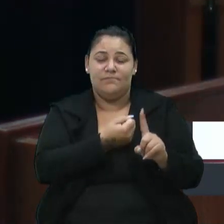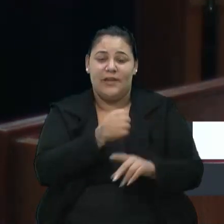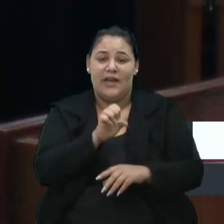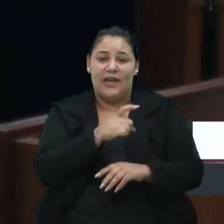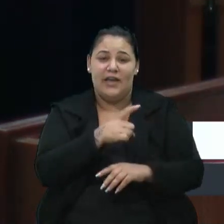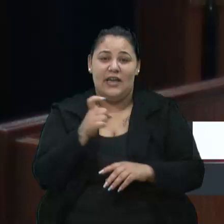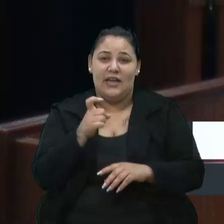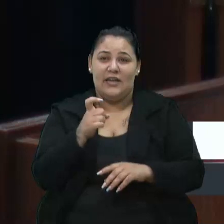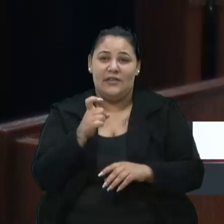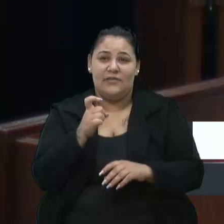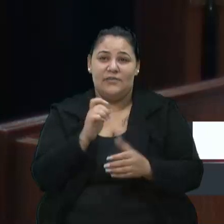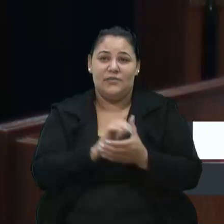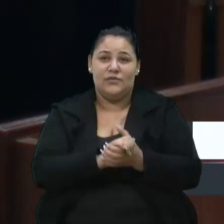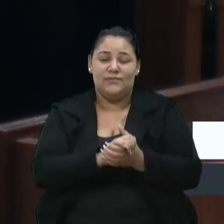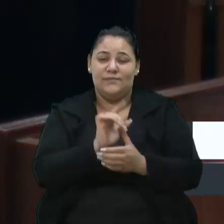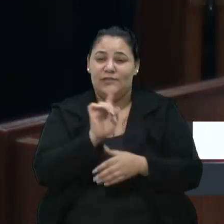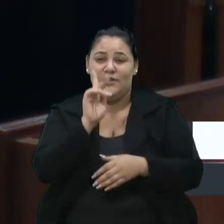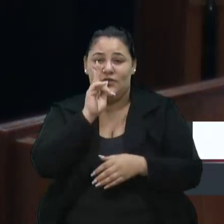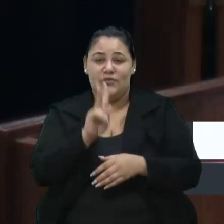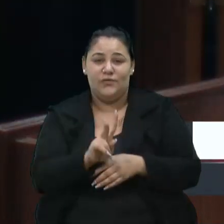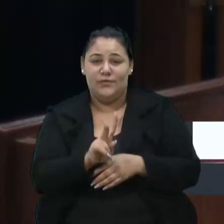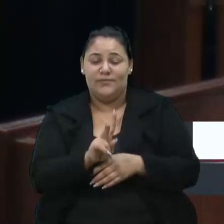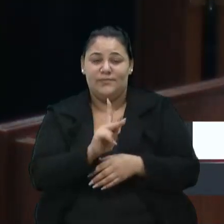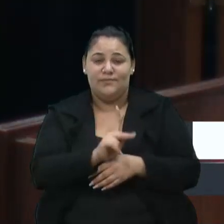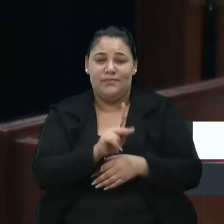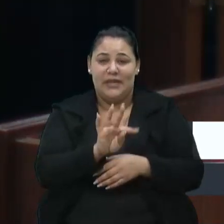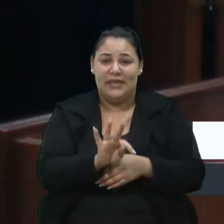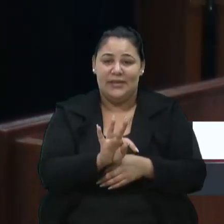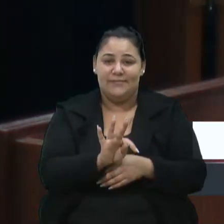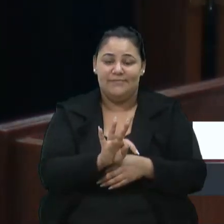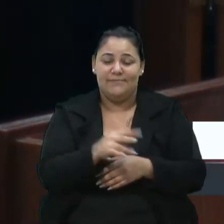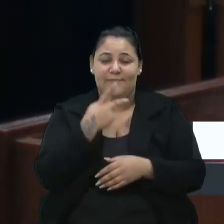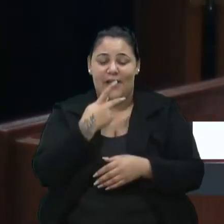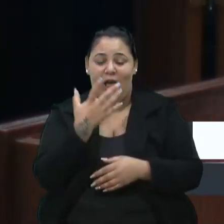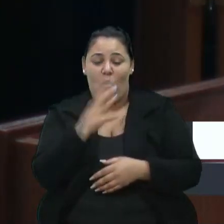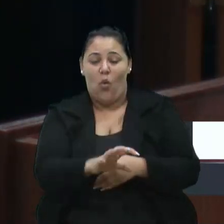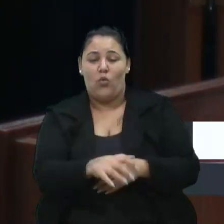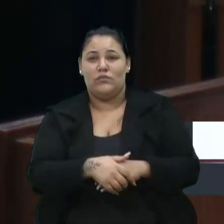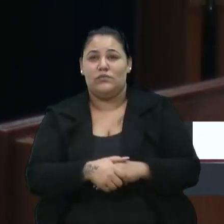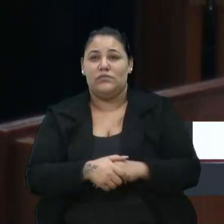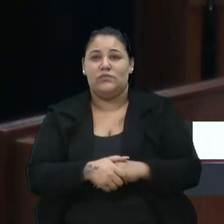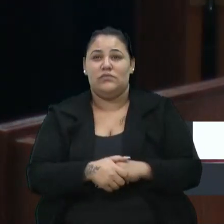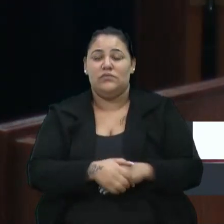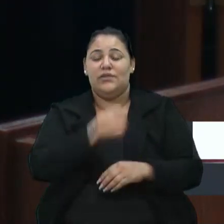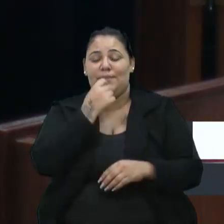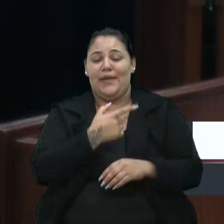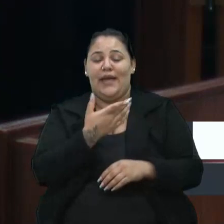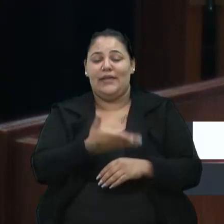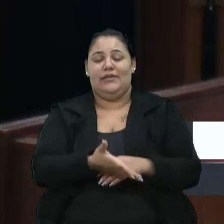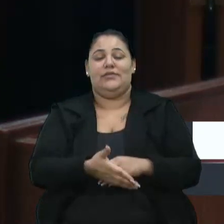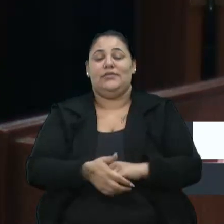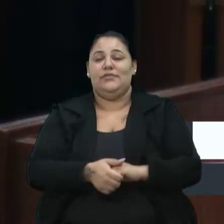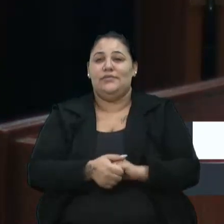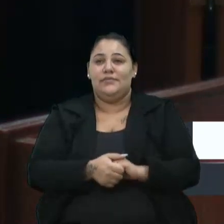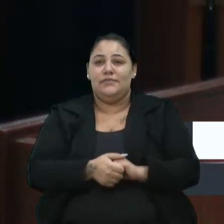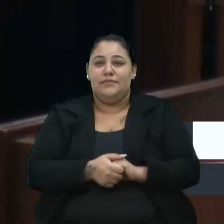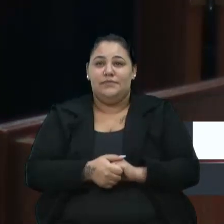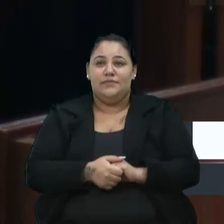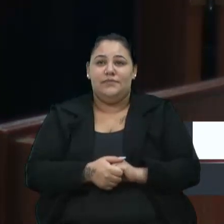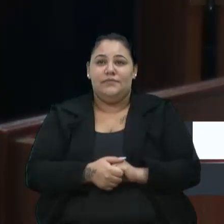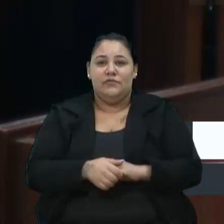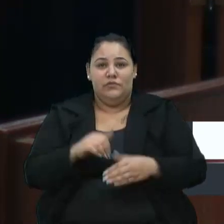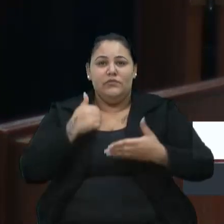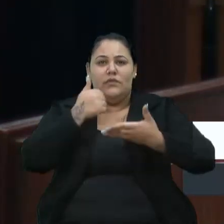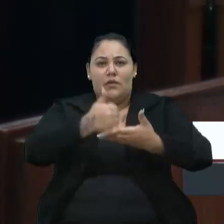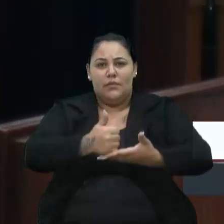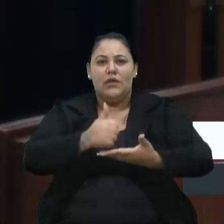da bancada do PT de uma nota de repúdio. Que engraçado isso. Vamos defender as